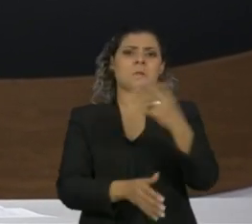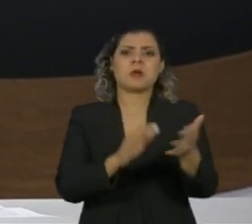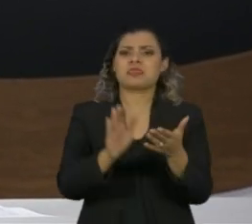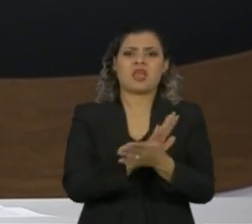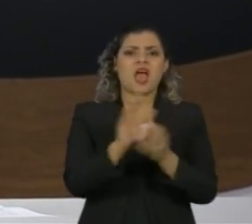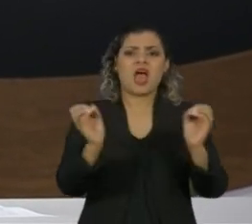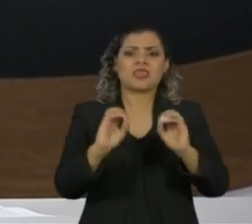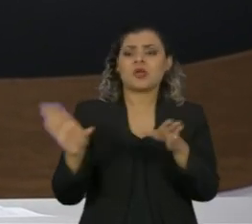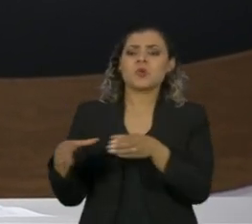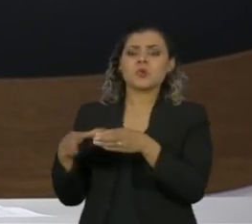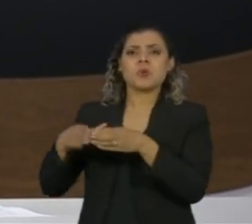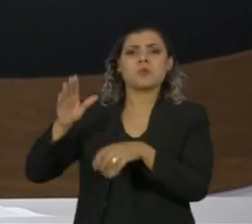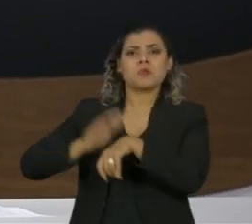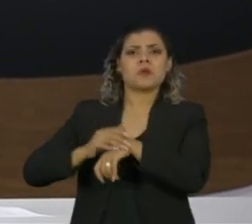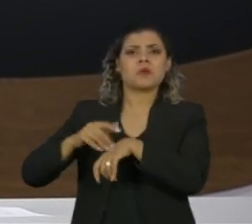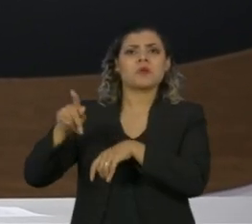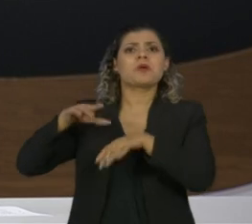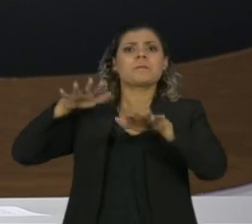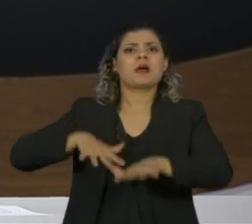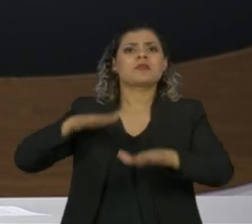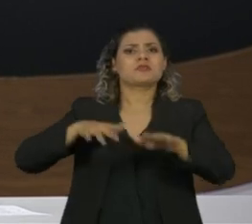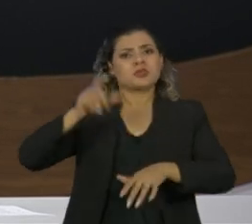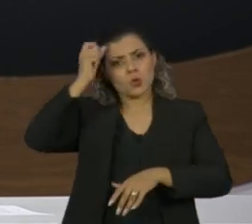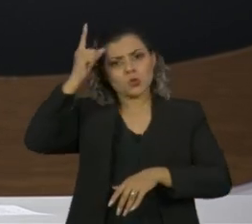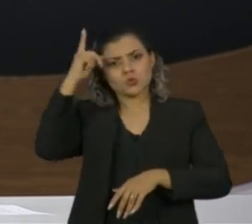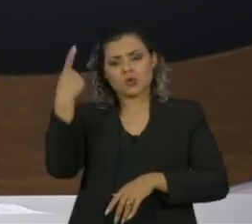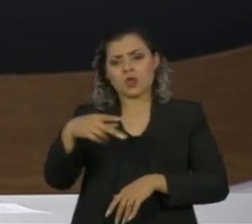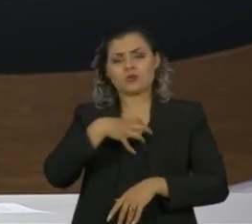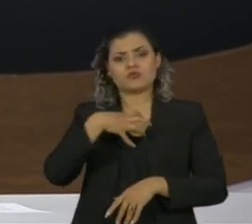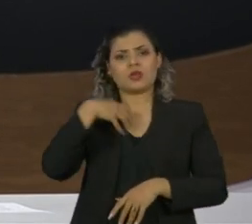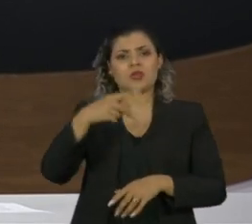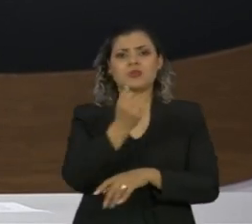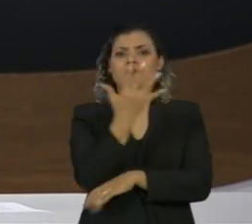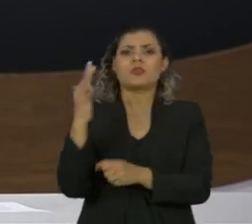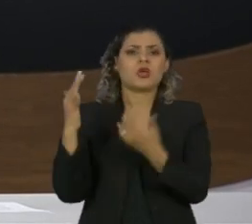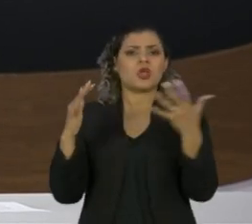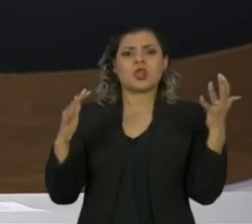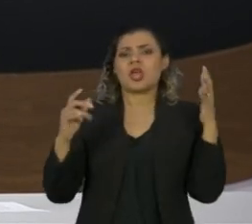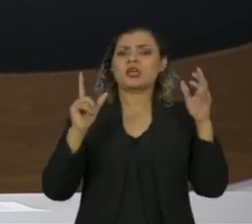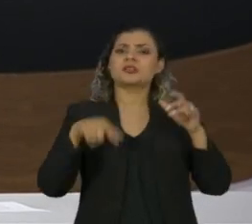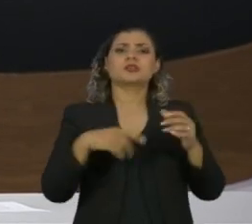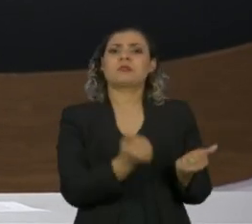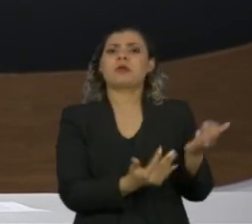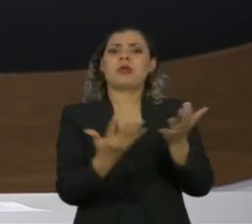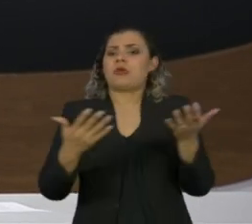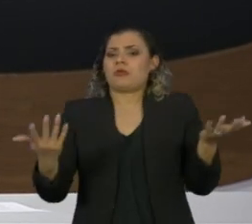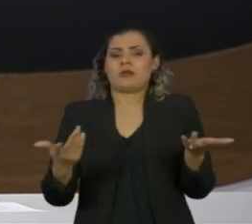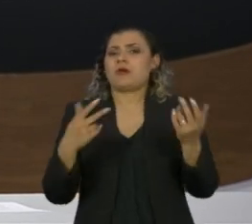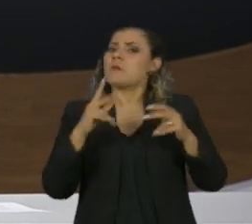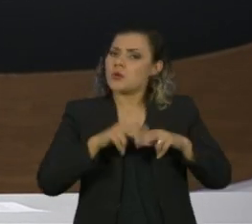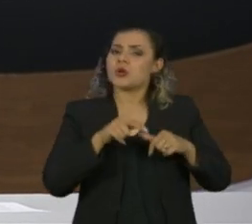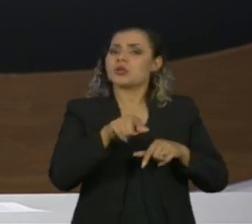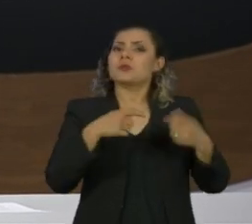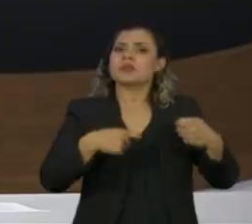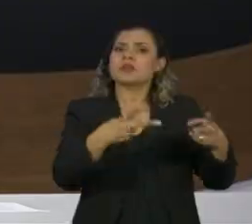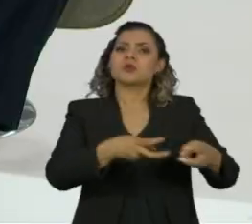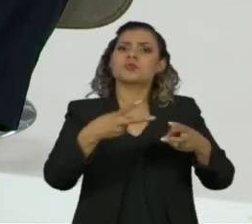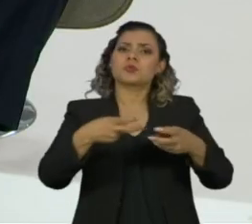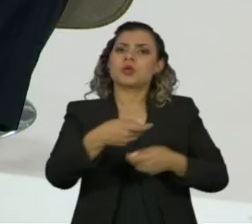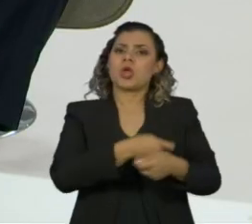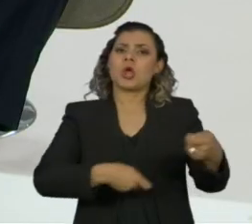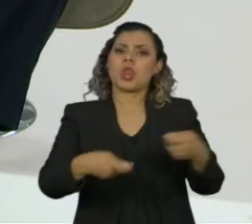promovem as queimadas como uma manifestação cultural, que a floresta é úmida demais e não pega fogo e que tem que explorar, sim,